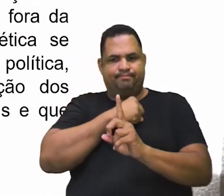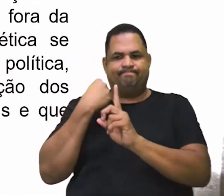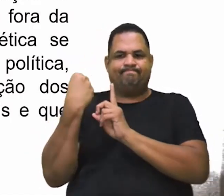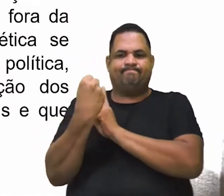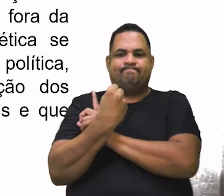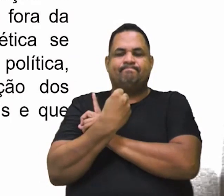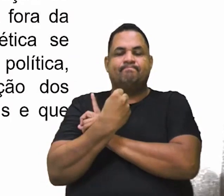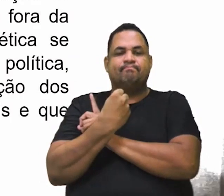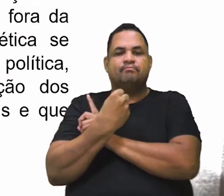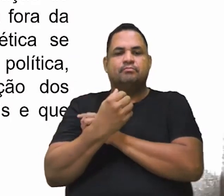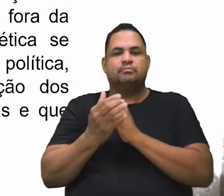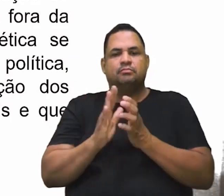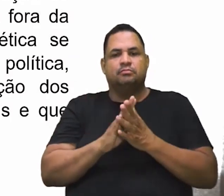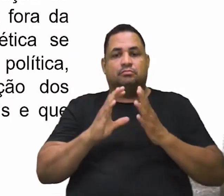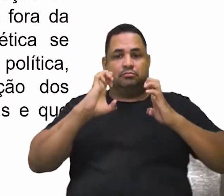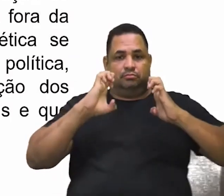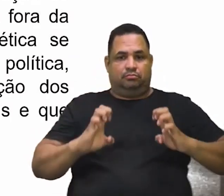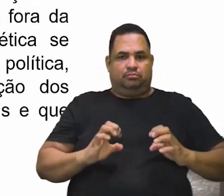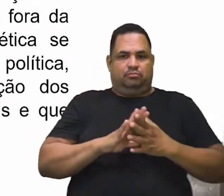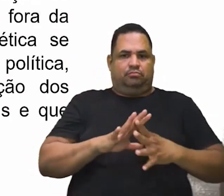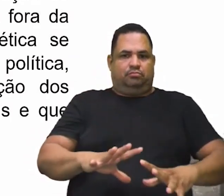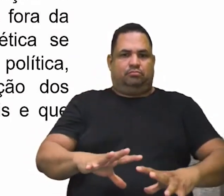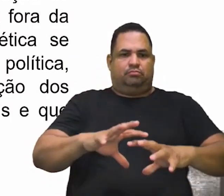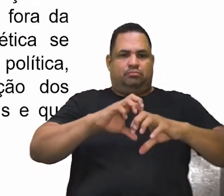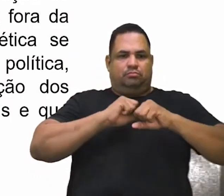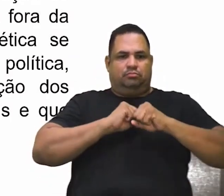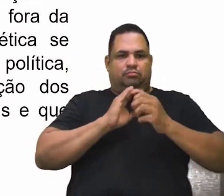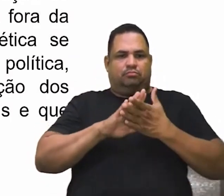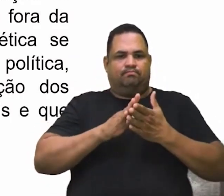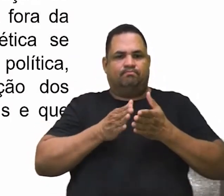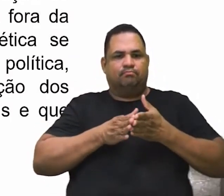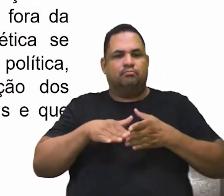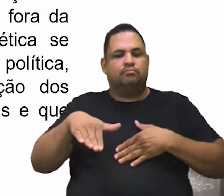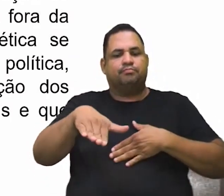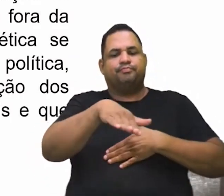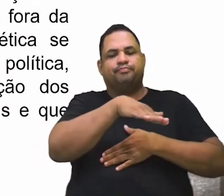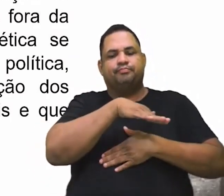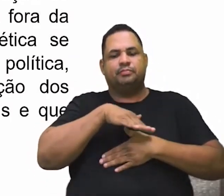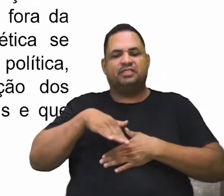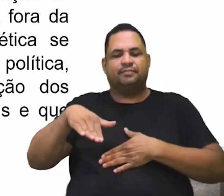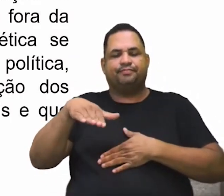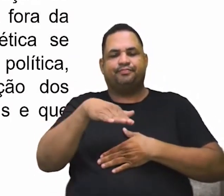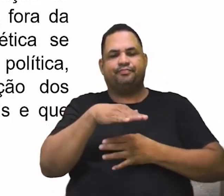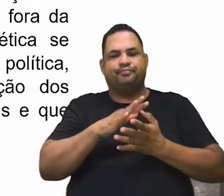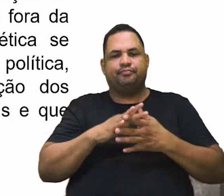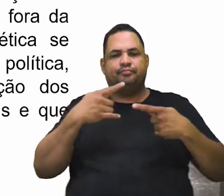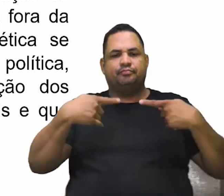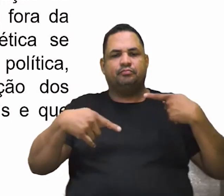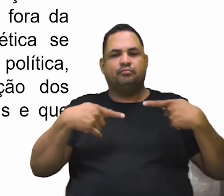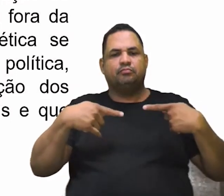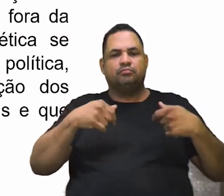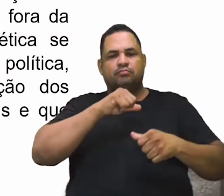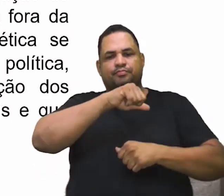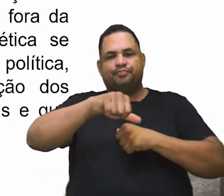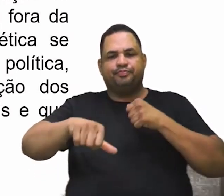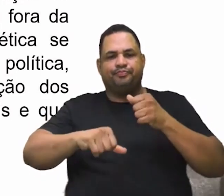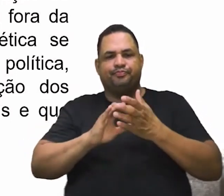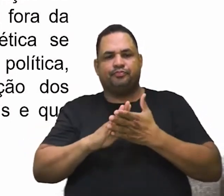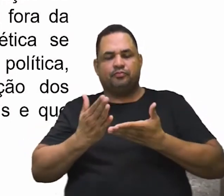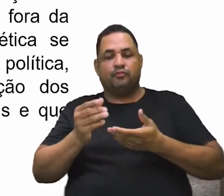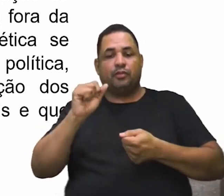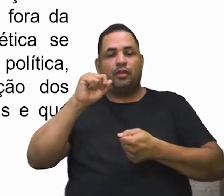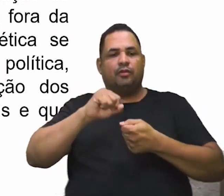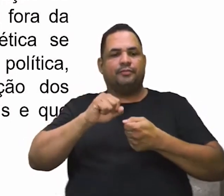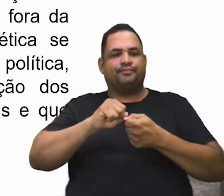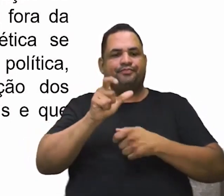social. Assim, ética adquire o quê? Um dimensionamento político, uma vez que